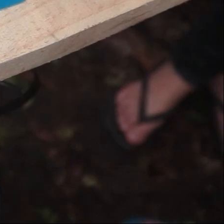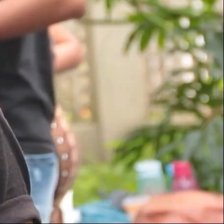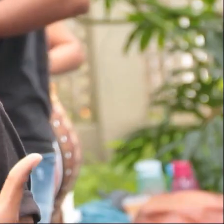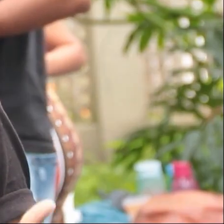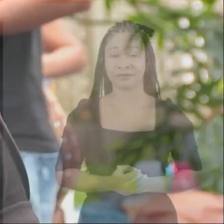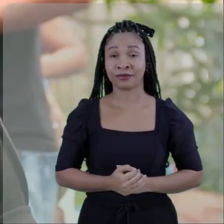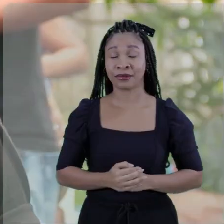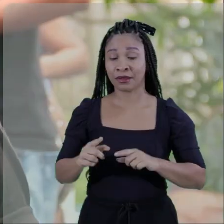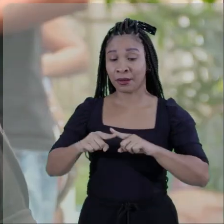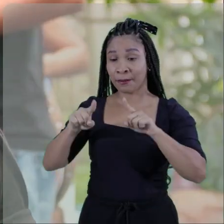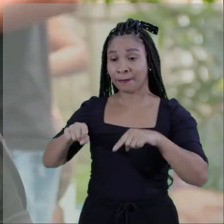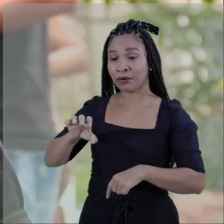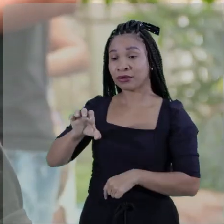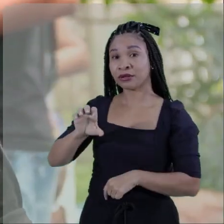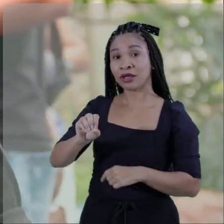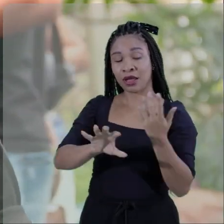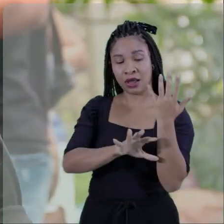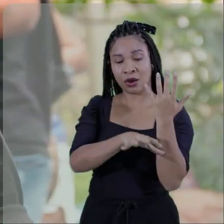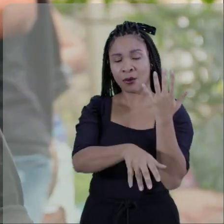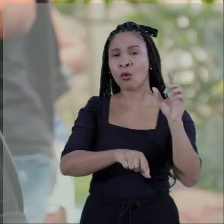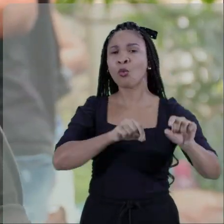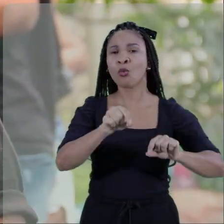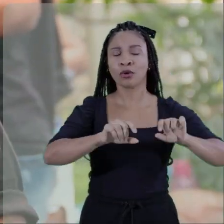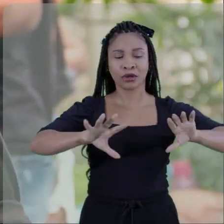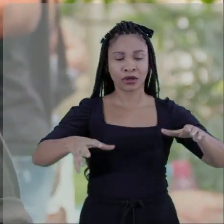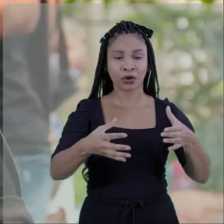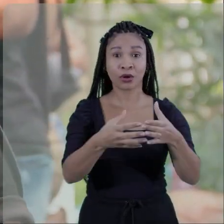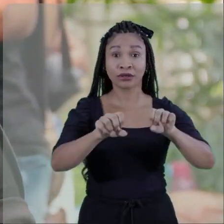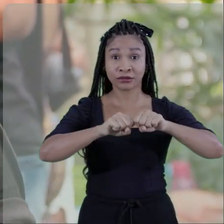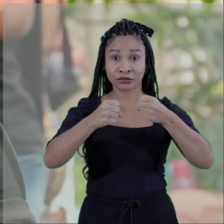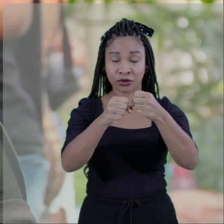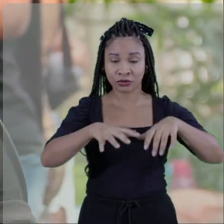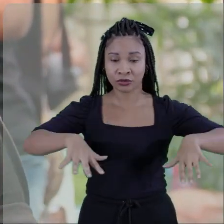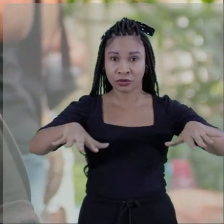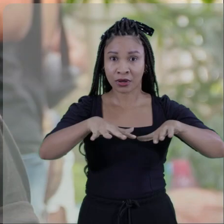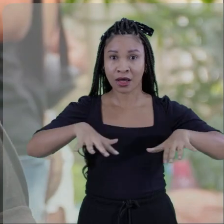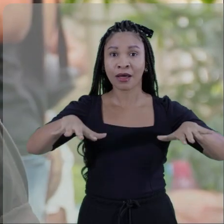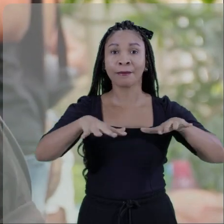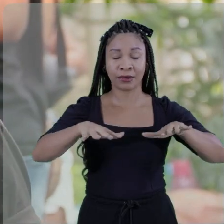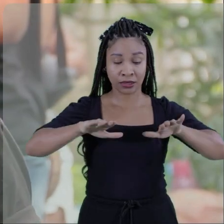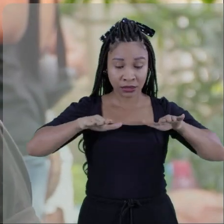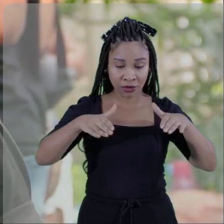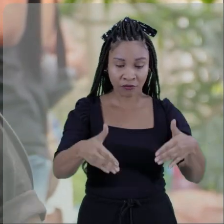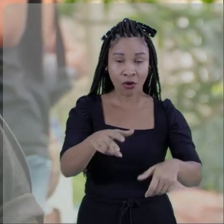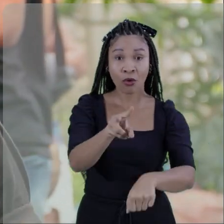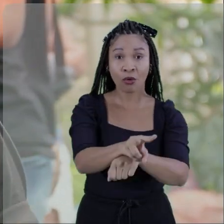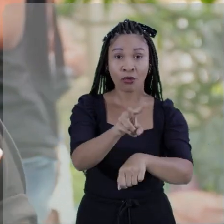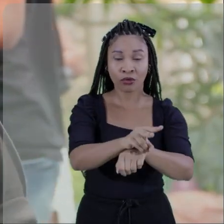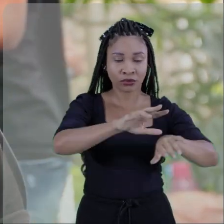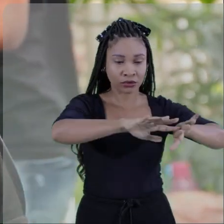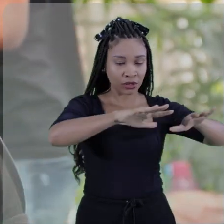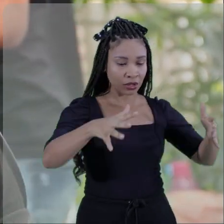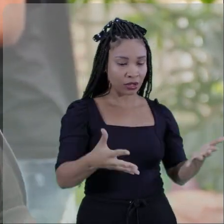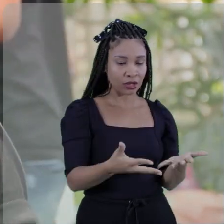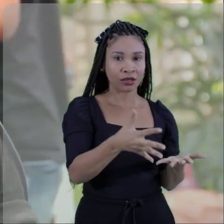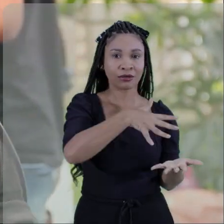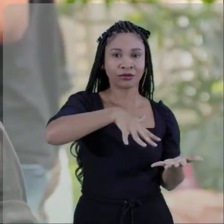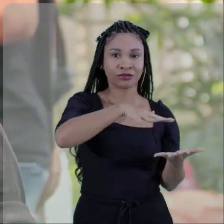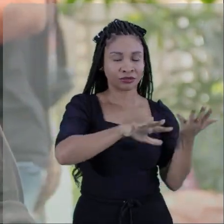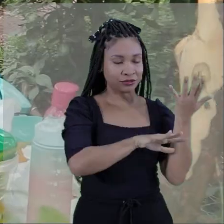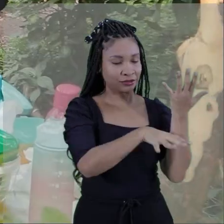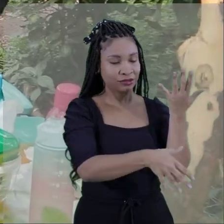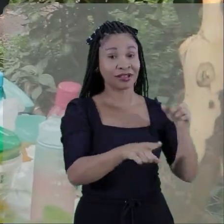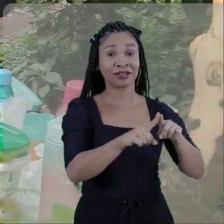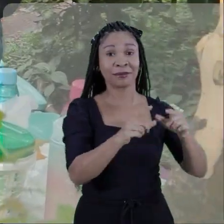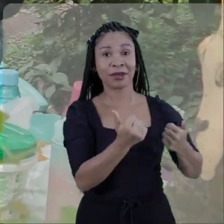O projeto Ecomangue é um coletivo socioambiental que é voltado à conservação de ecossistemas de manguezais e também ao fortalecimento dos